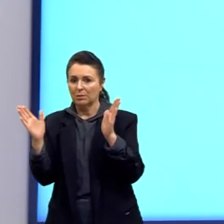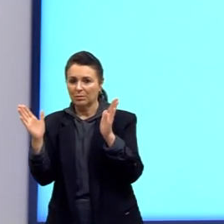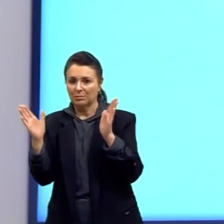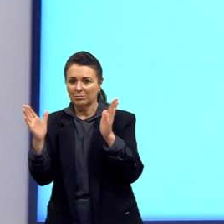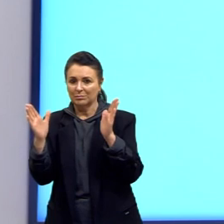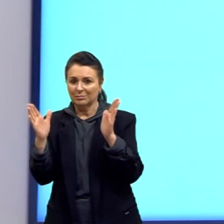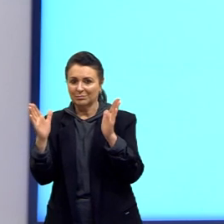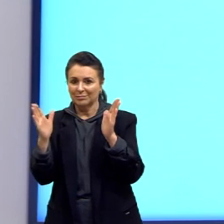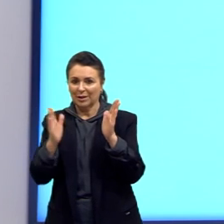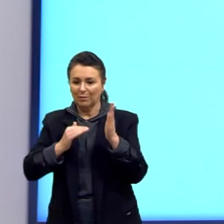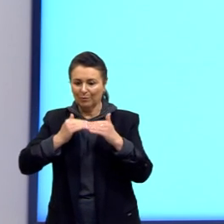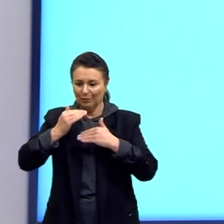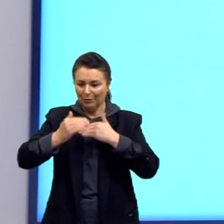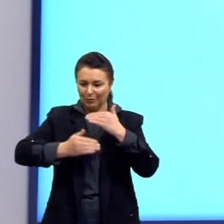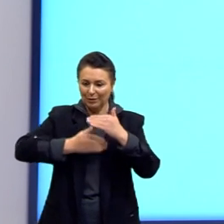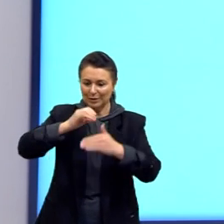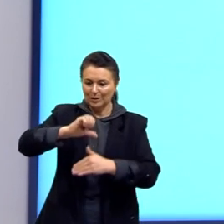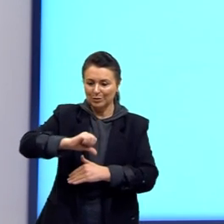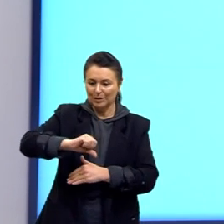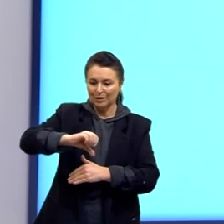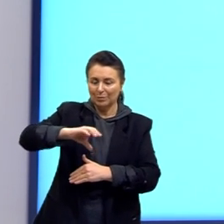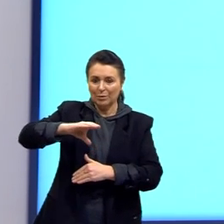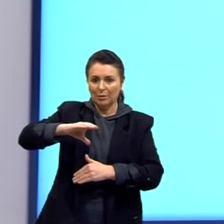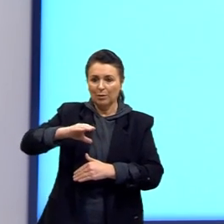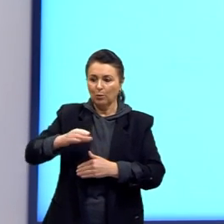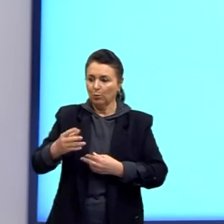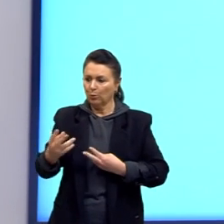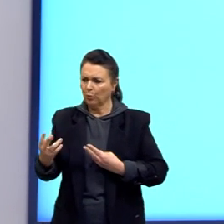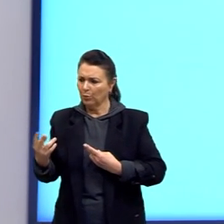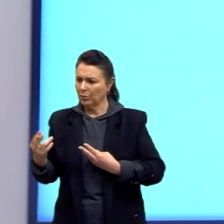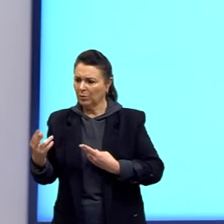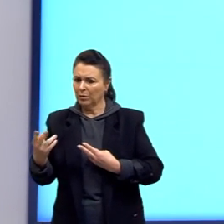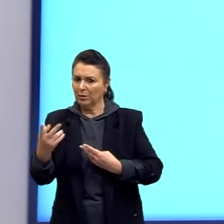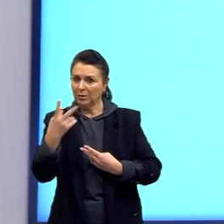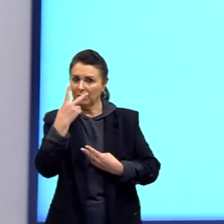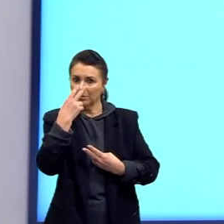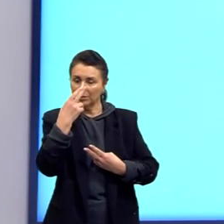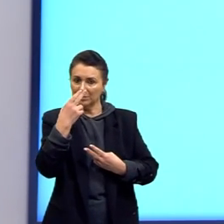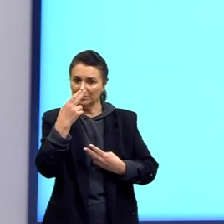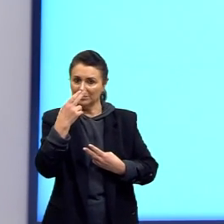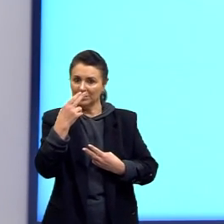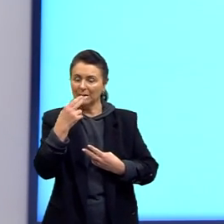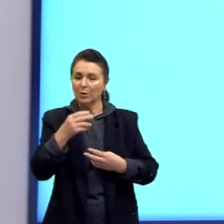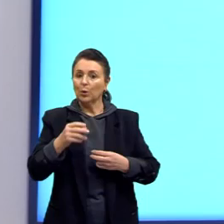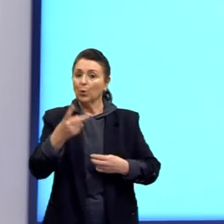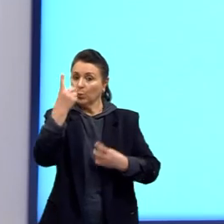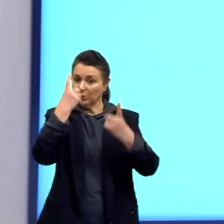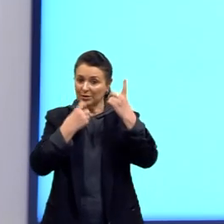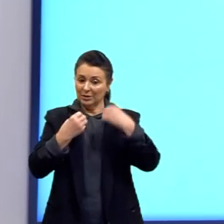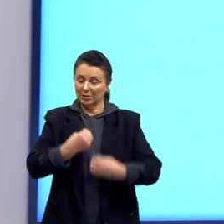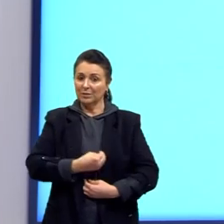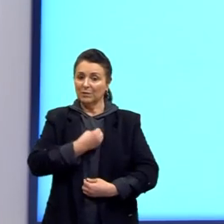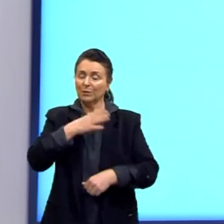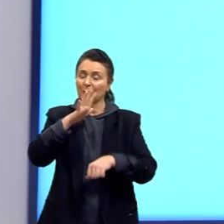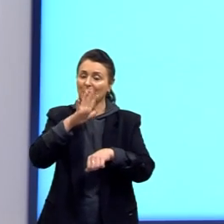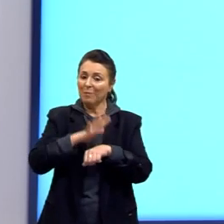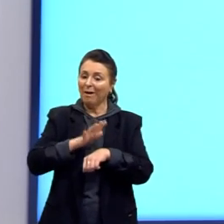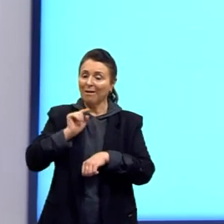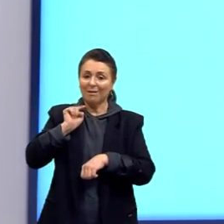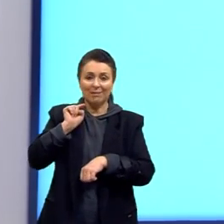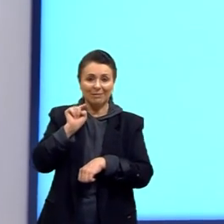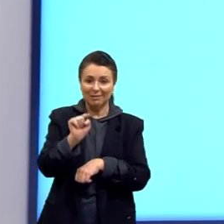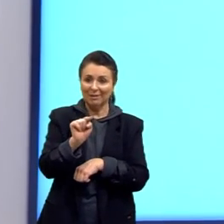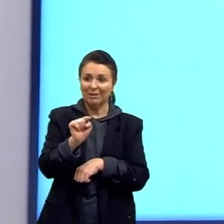embrionários, quanto mais semelhantes, quanto mais aparentados são os seres vivos, mais eles